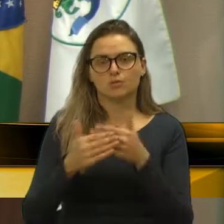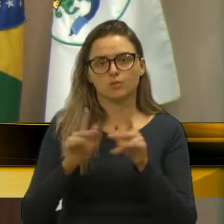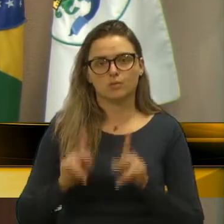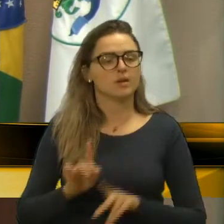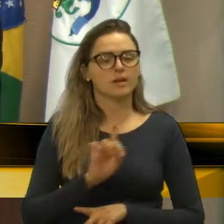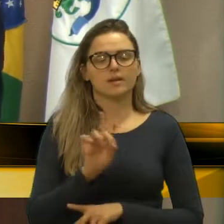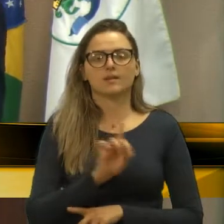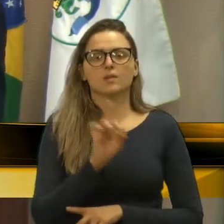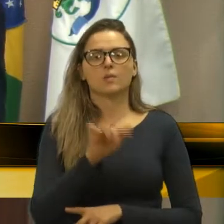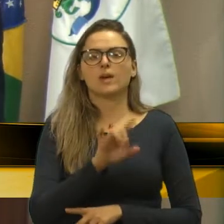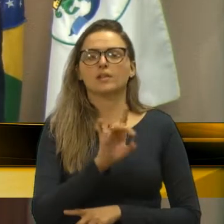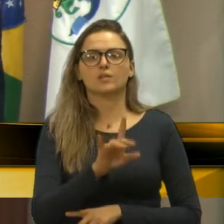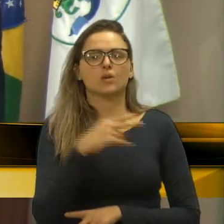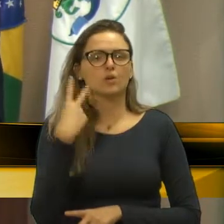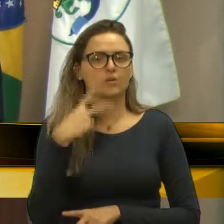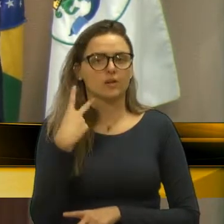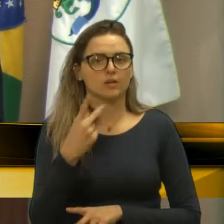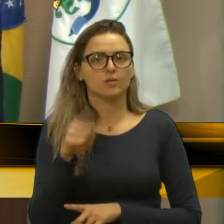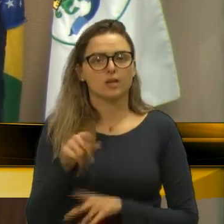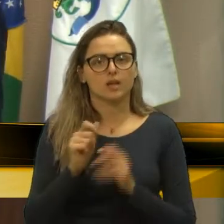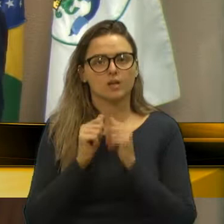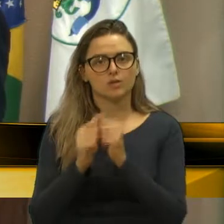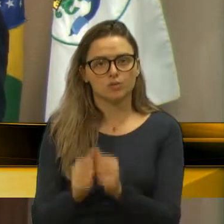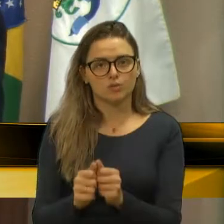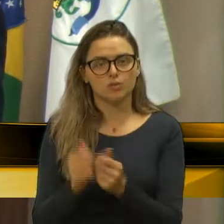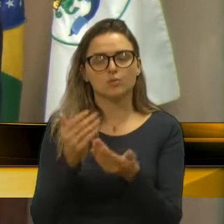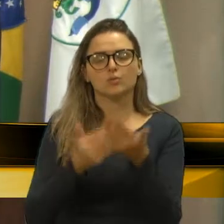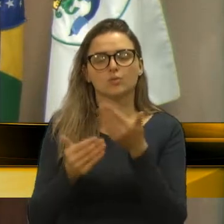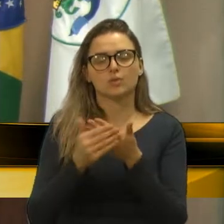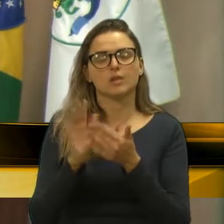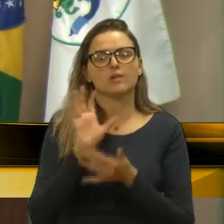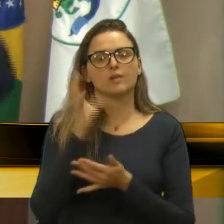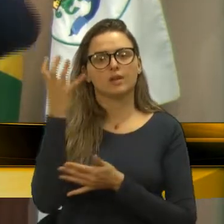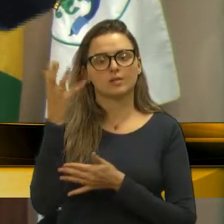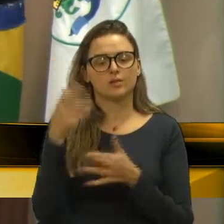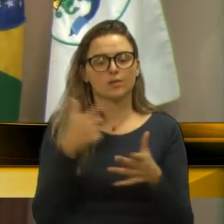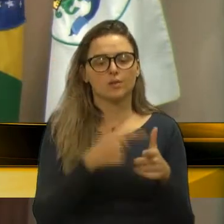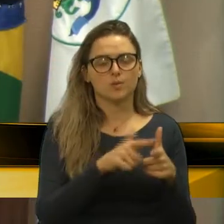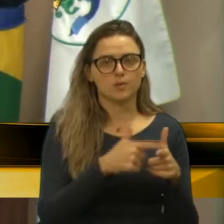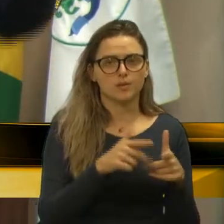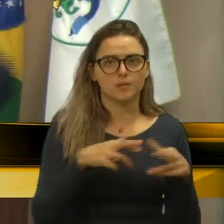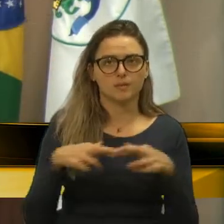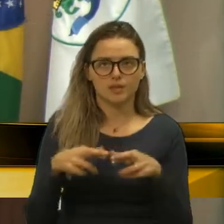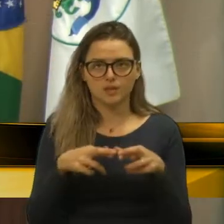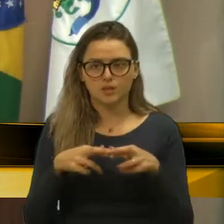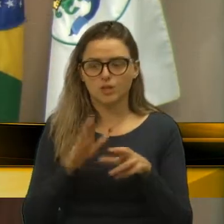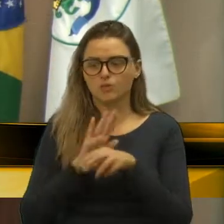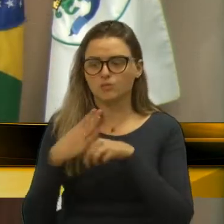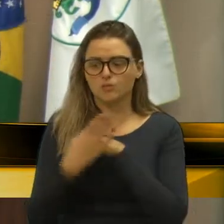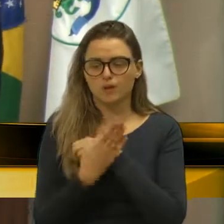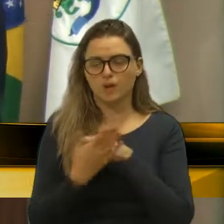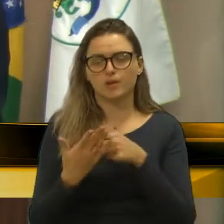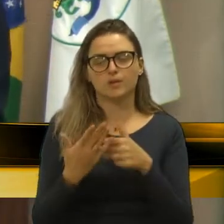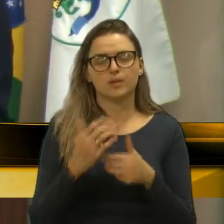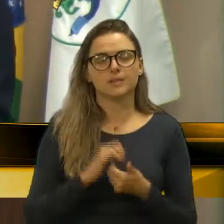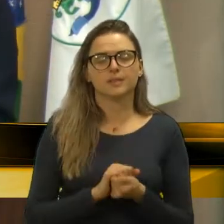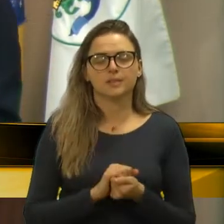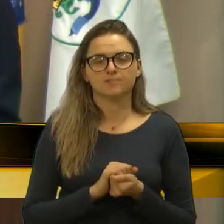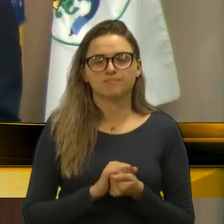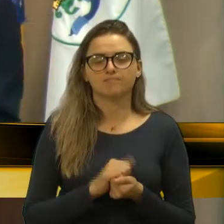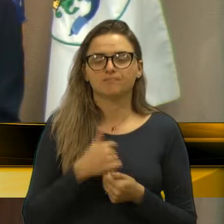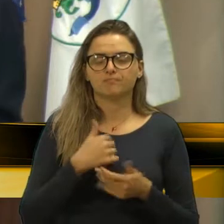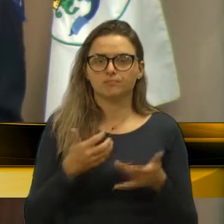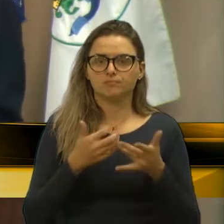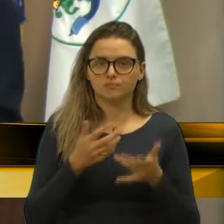com vereador, mas junto com a população, para ser resolvido tal problema lá no distrito, tal problema lá no bairro. Então, eu quero aqui trazer